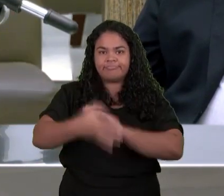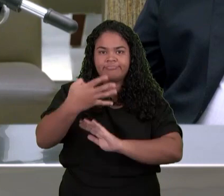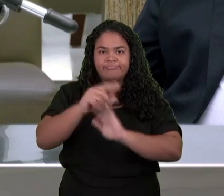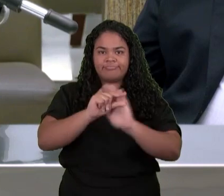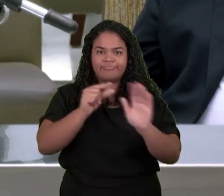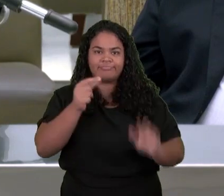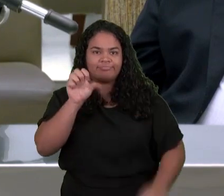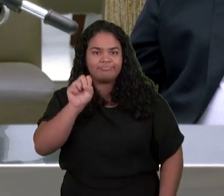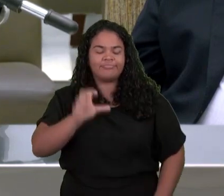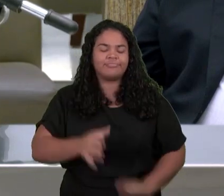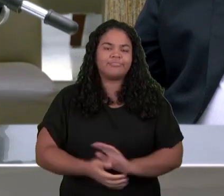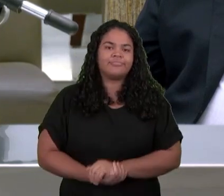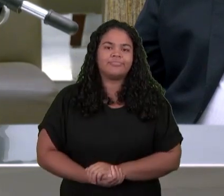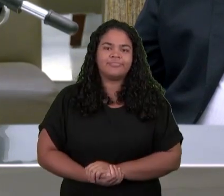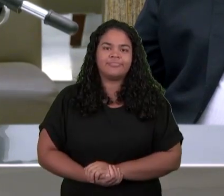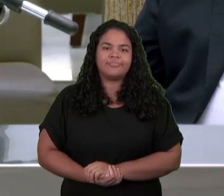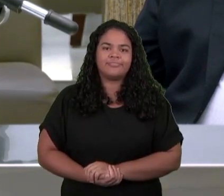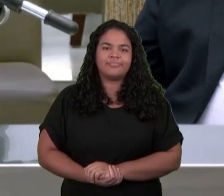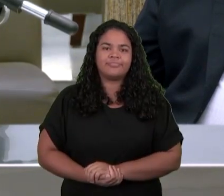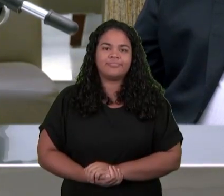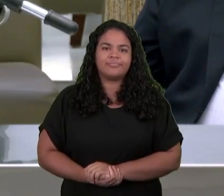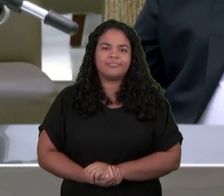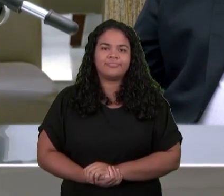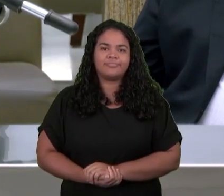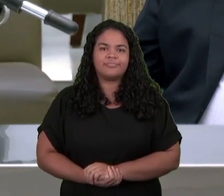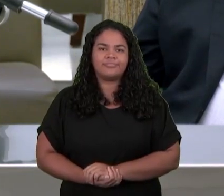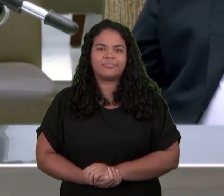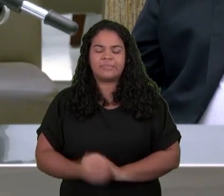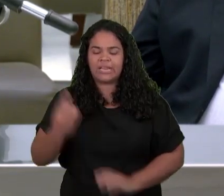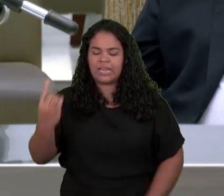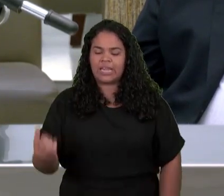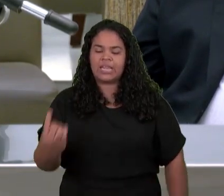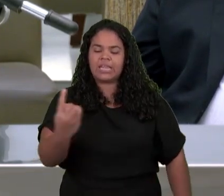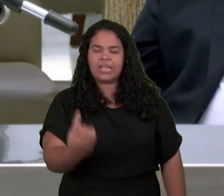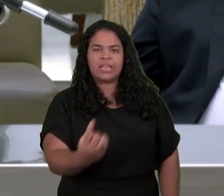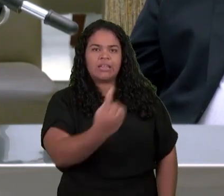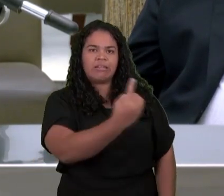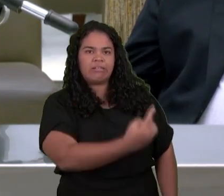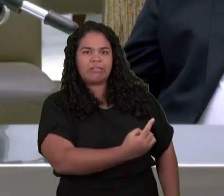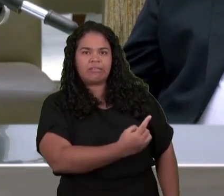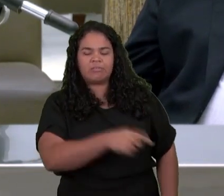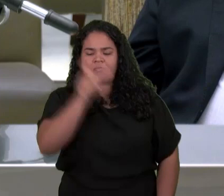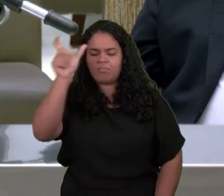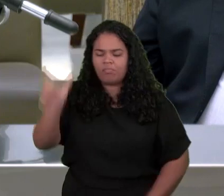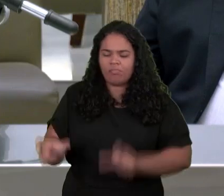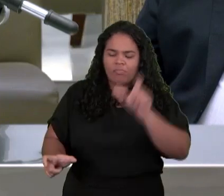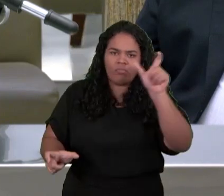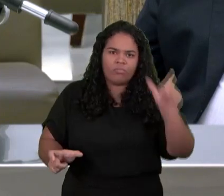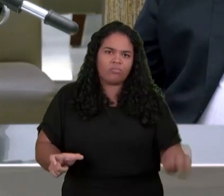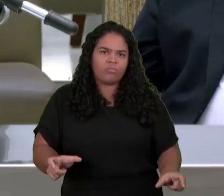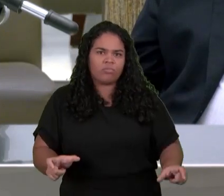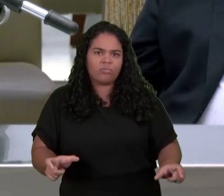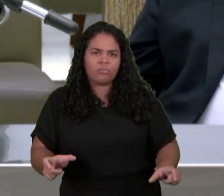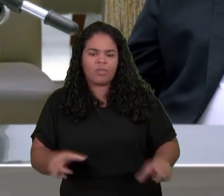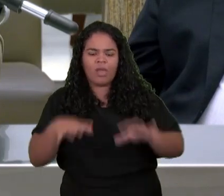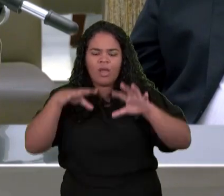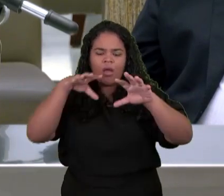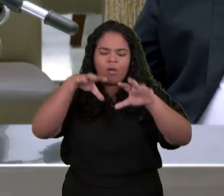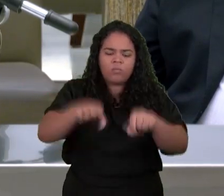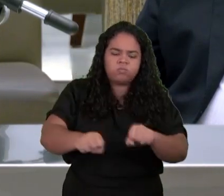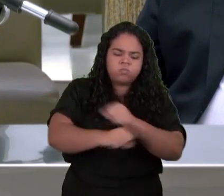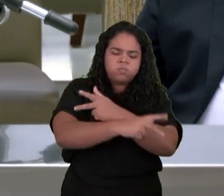Respectivamente Quantas asas 6 E ao redor Por dentro Estavam